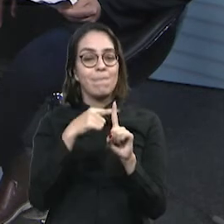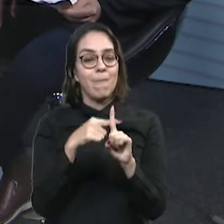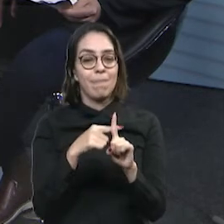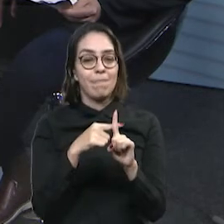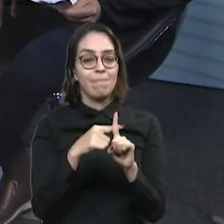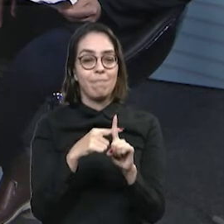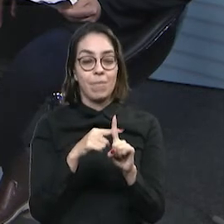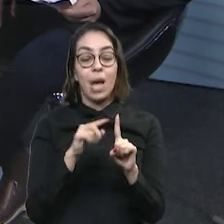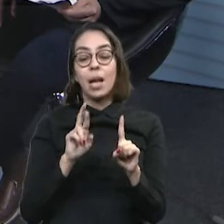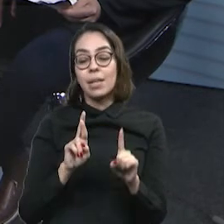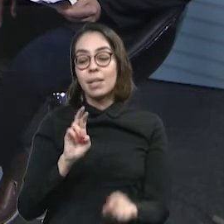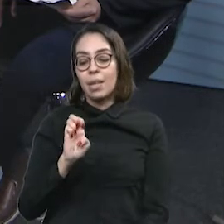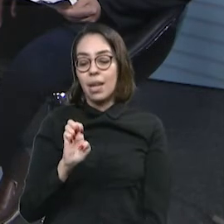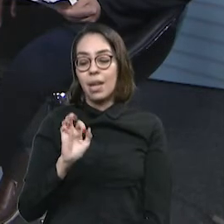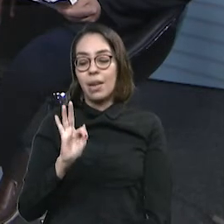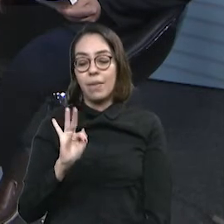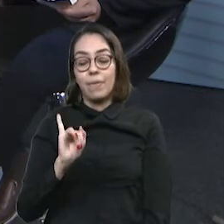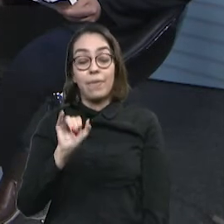ter a prestação do Refis.